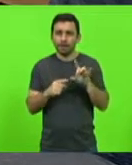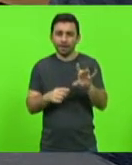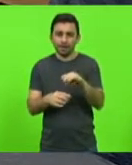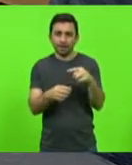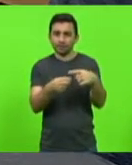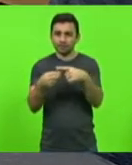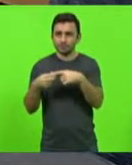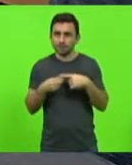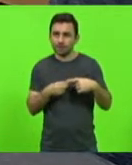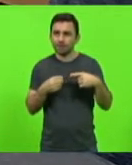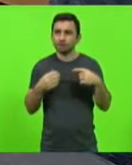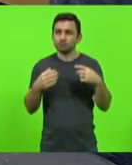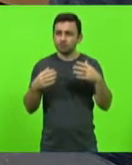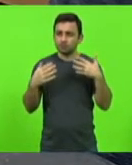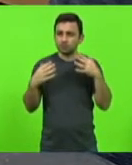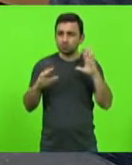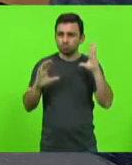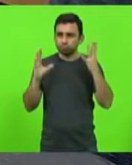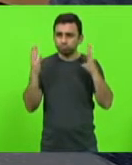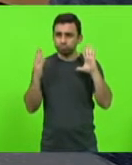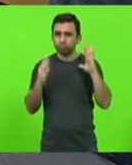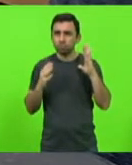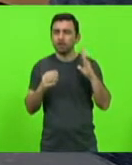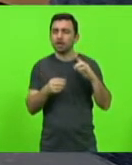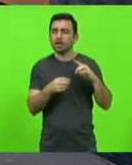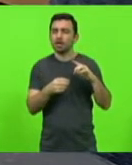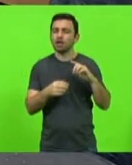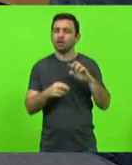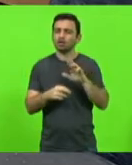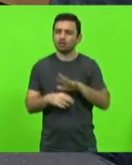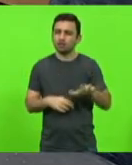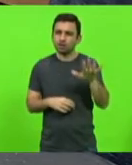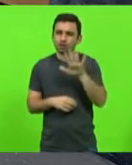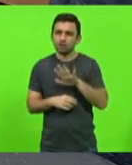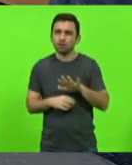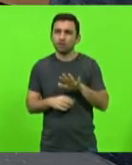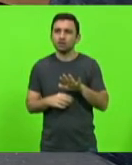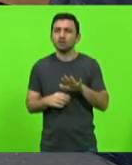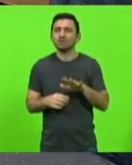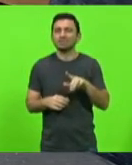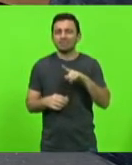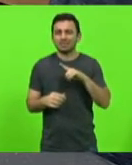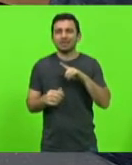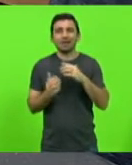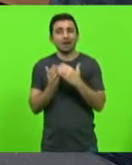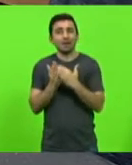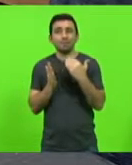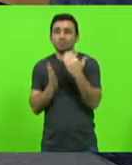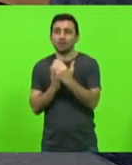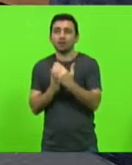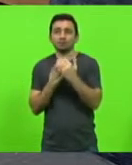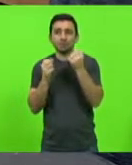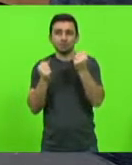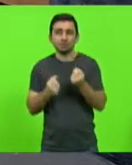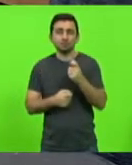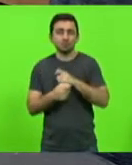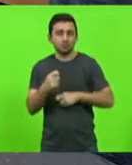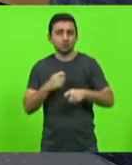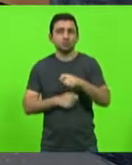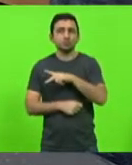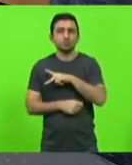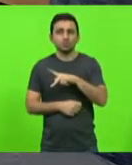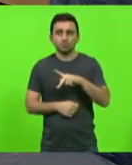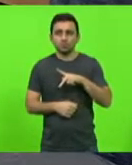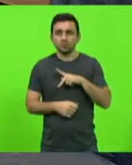clima de cada município ou região do Estado, criando aí novas atribuições à administração pública e